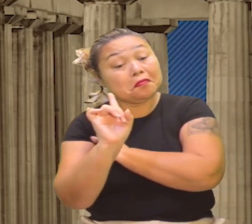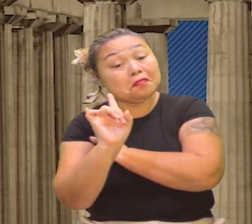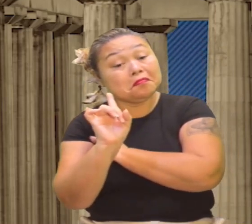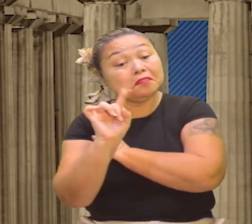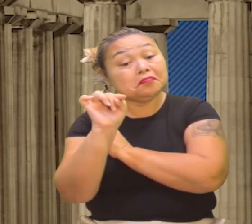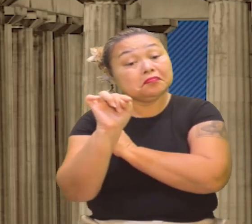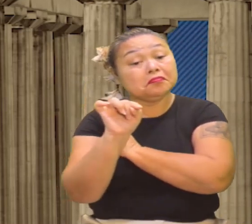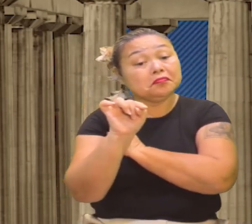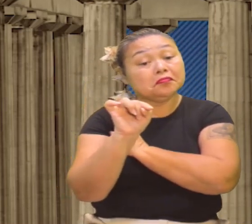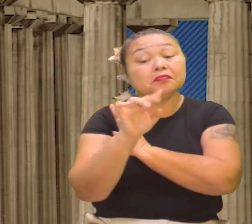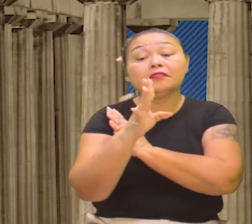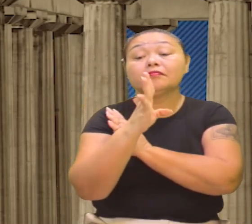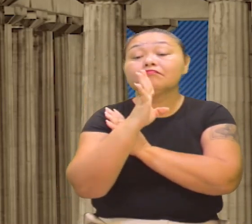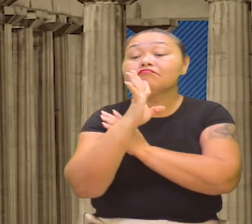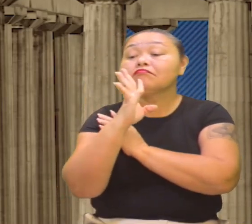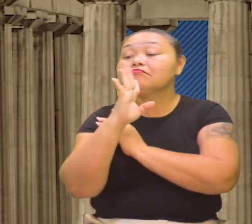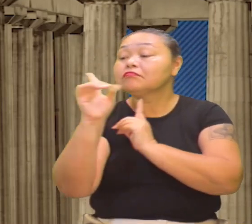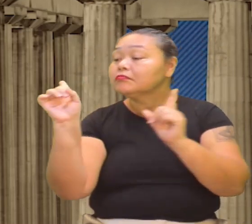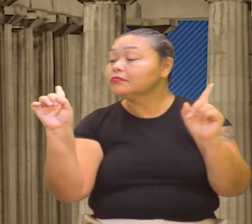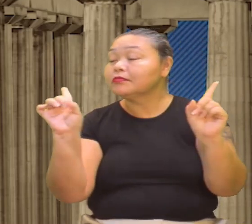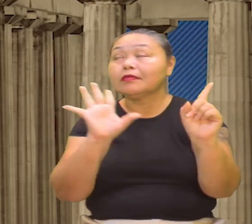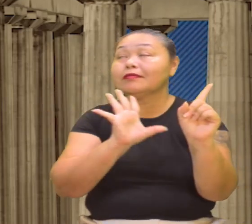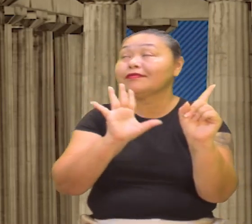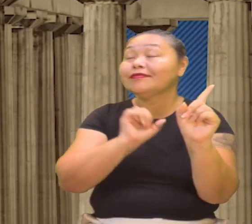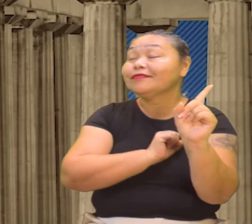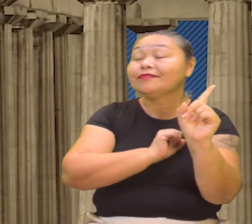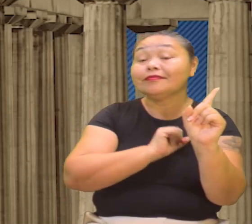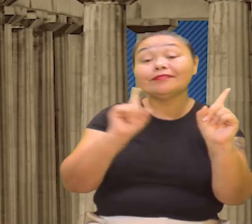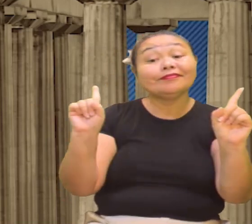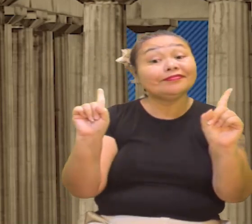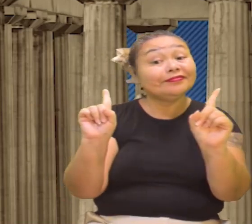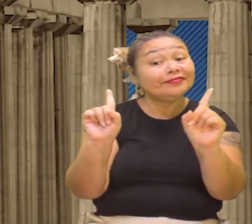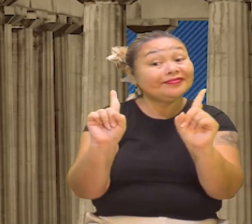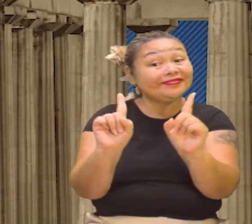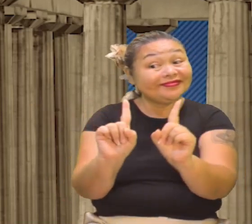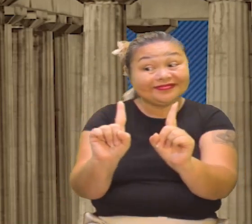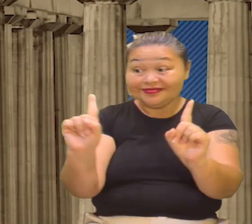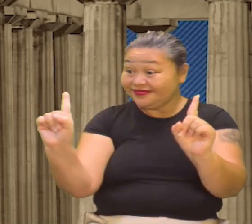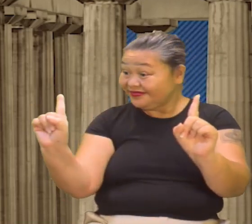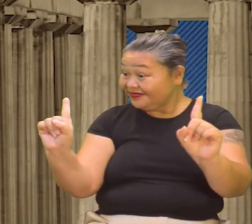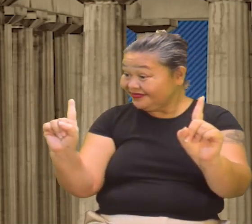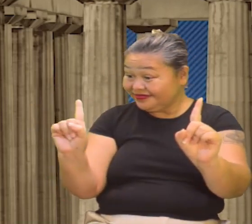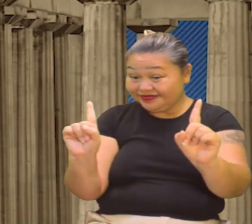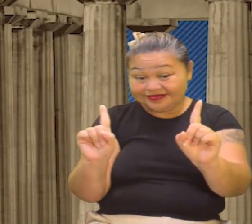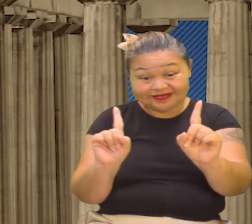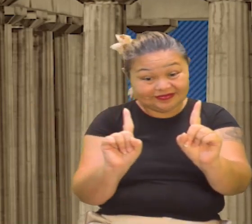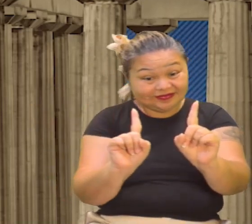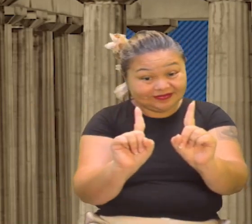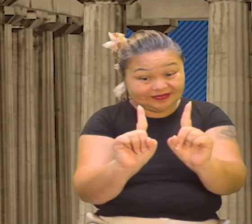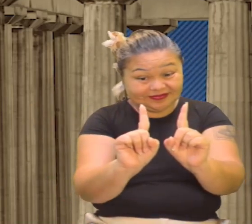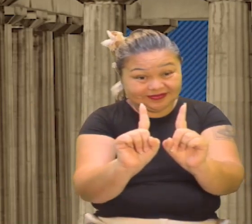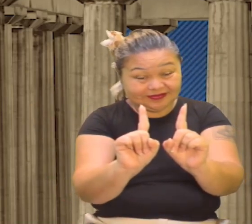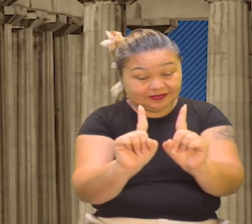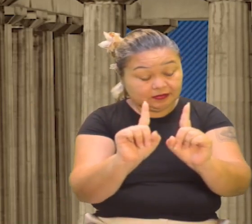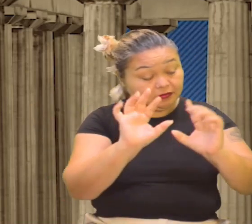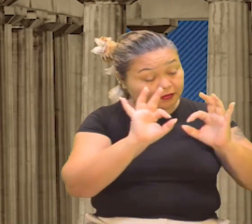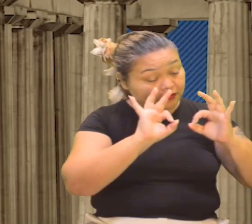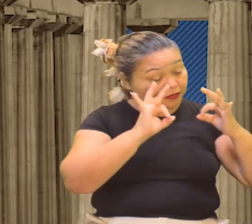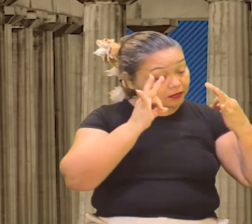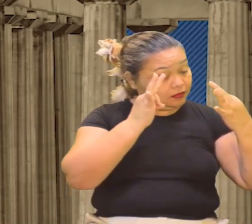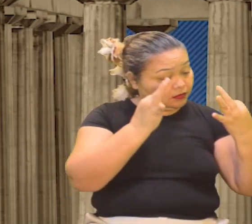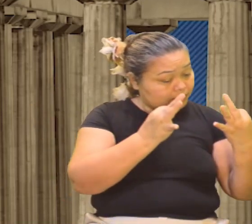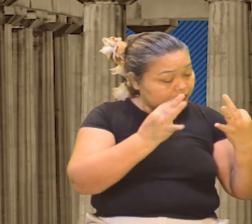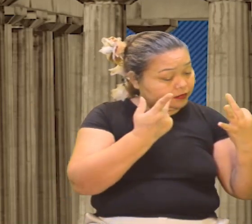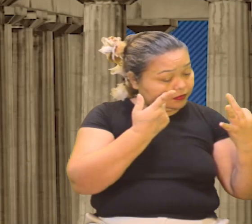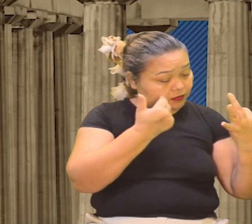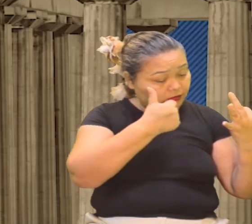aí você conhece uma pessoa, se apaixona e quer constituir família. Olha só a transição. Você saiu daquele âmbito